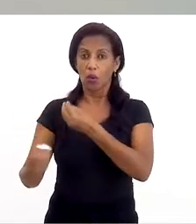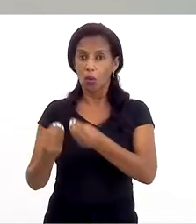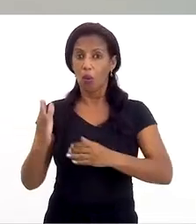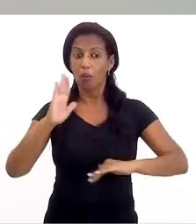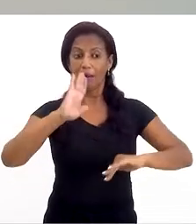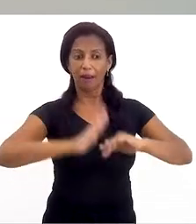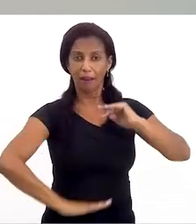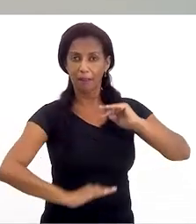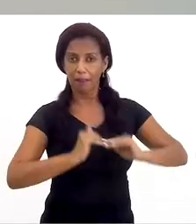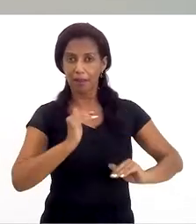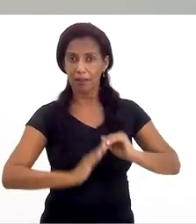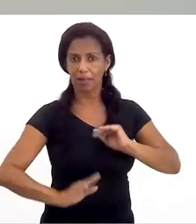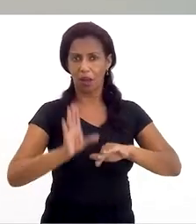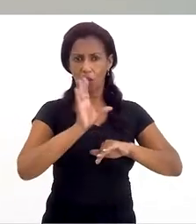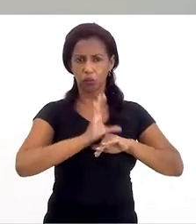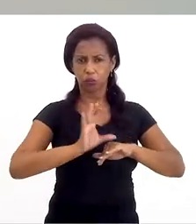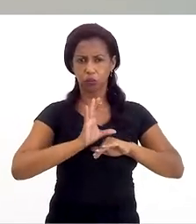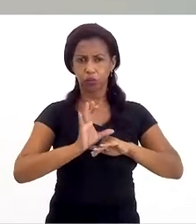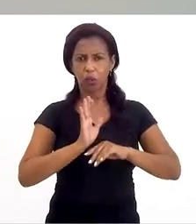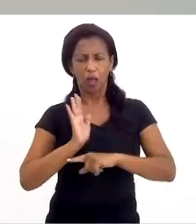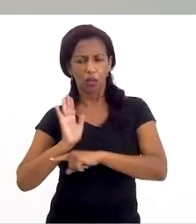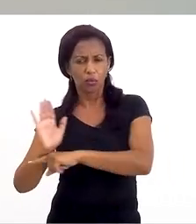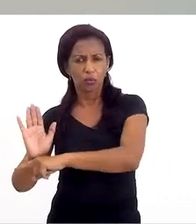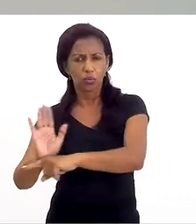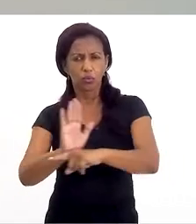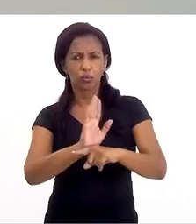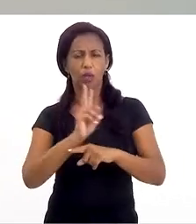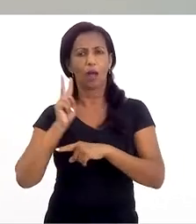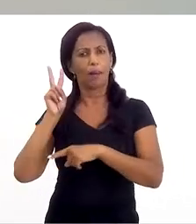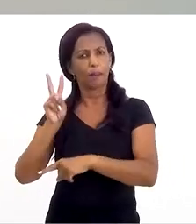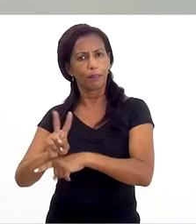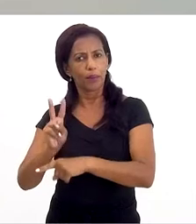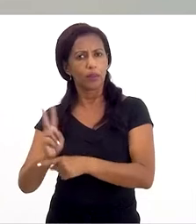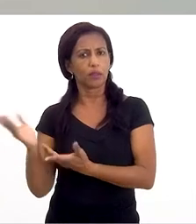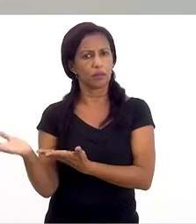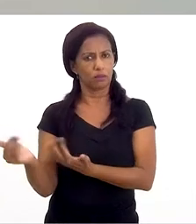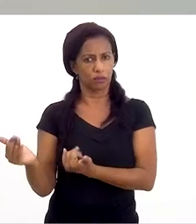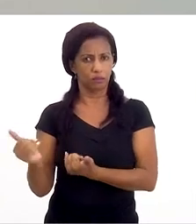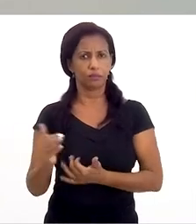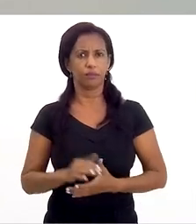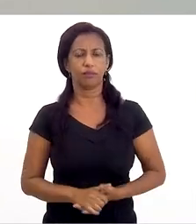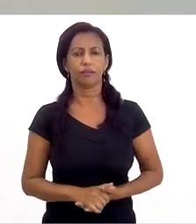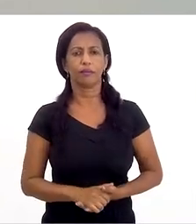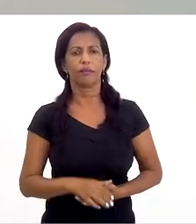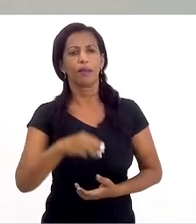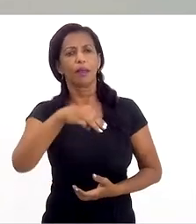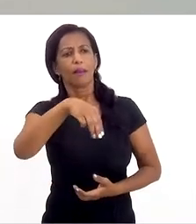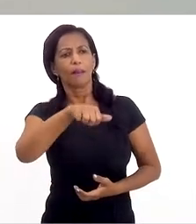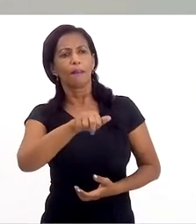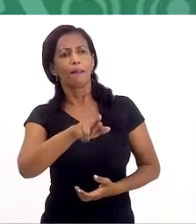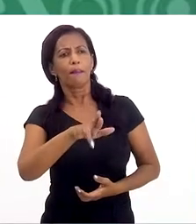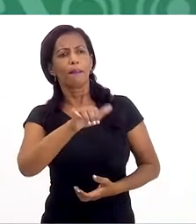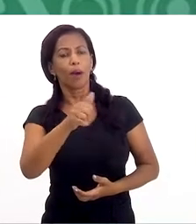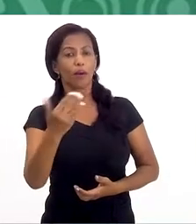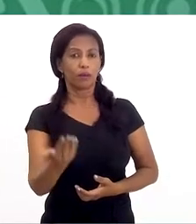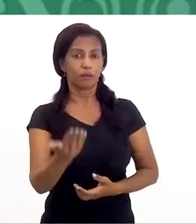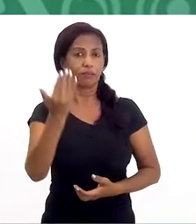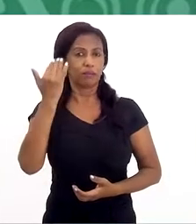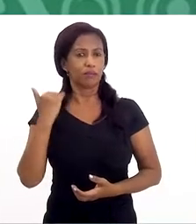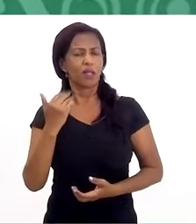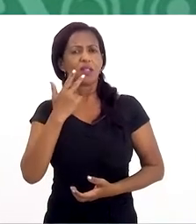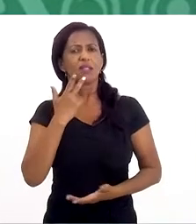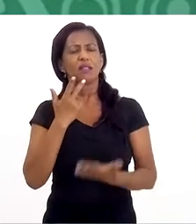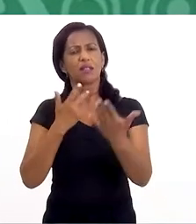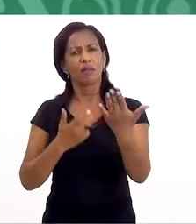foi posto, ou seja, capacitar, criar instrumentos de acolhimento e de proteção a esses adolescentes. Maura, você, no bloco